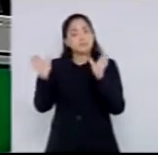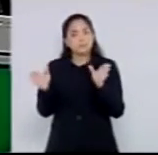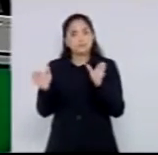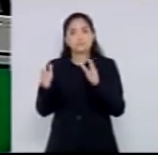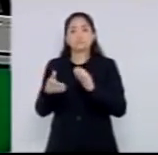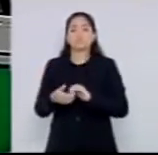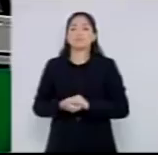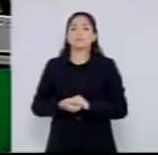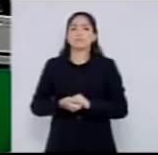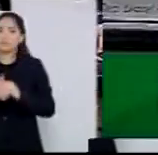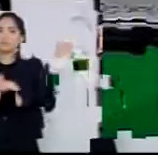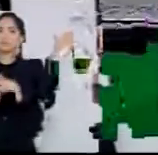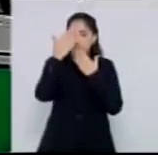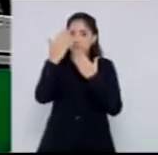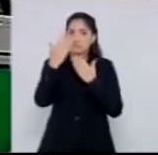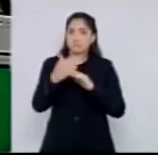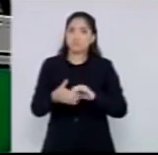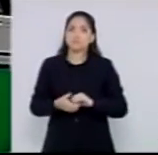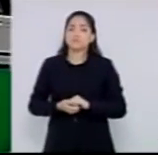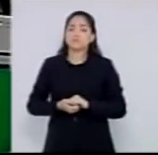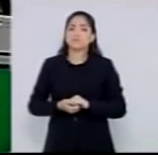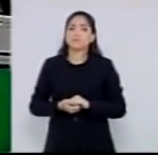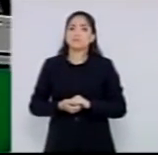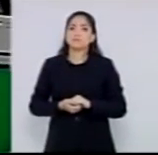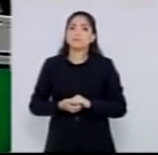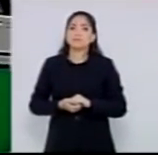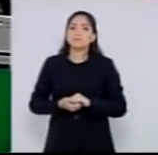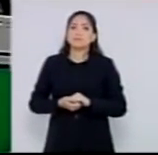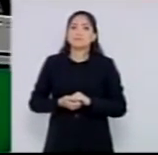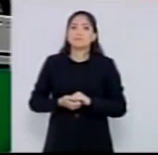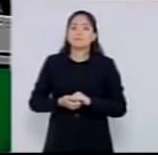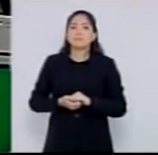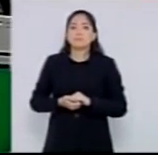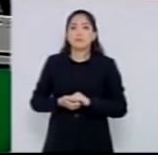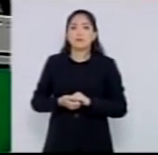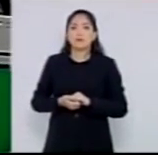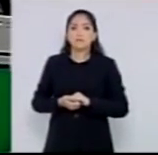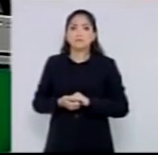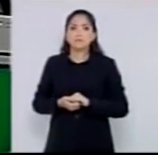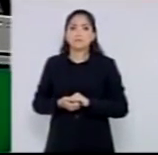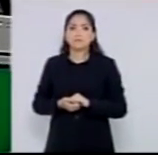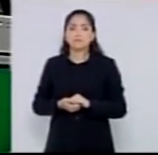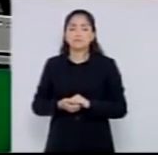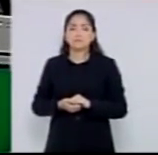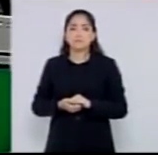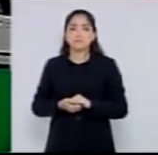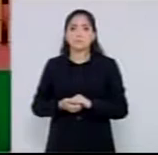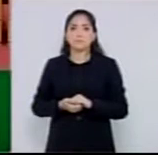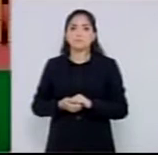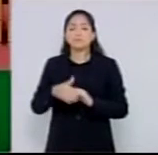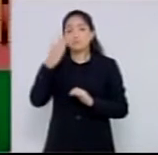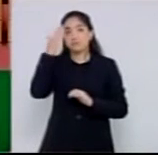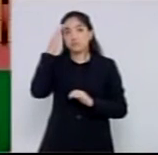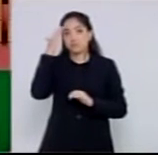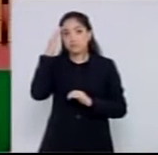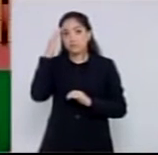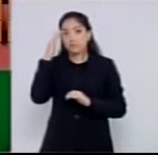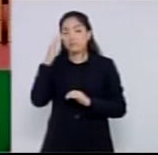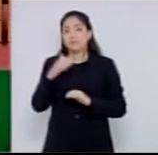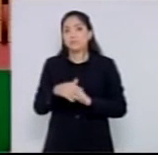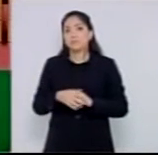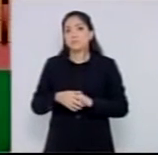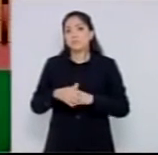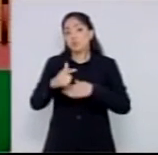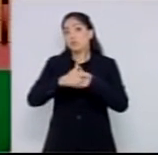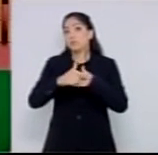tenho que agradecer, o governo, já liberado todas as minhas emendas, para aquela cidade, mas, eu entendo, e acho que, o nosso papel,